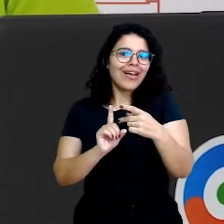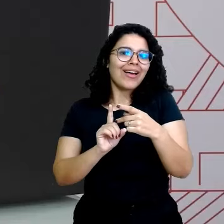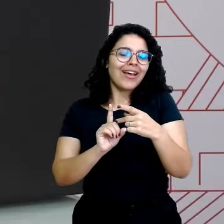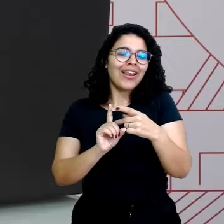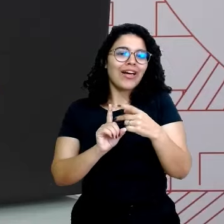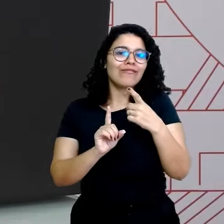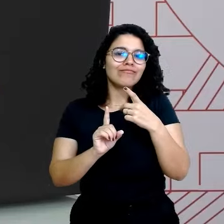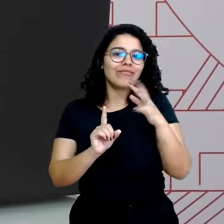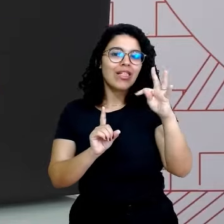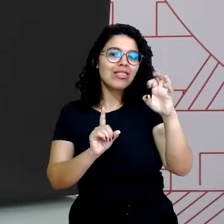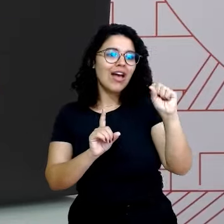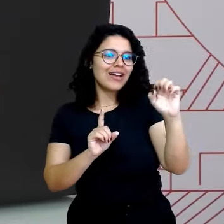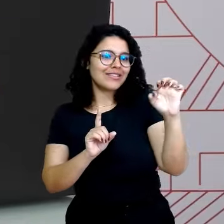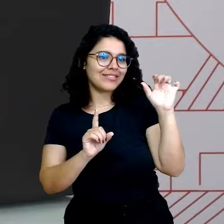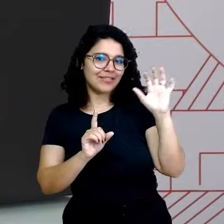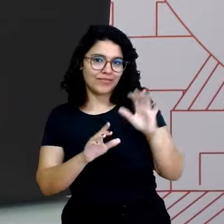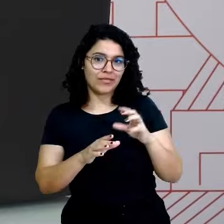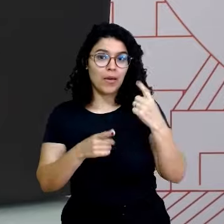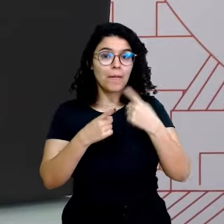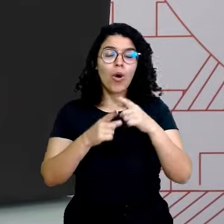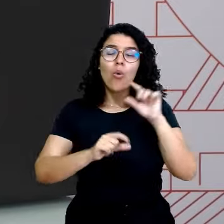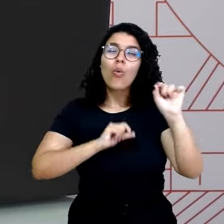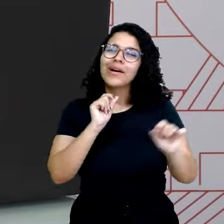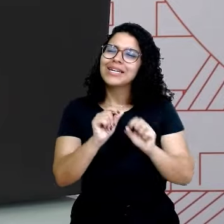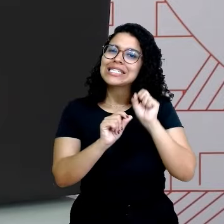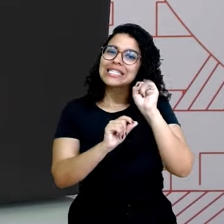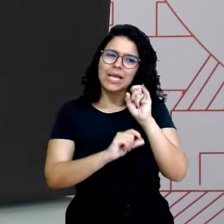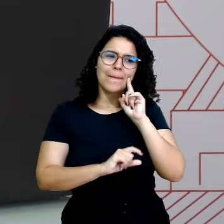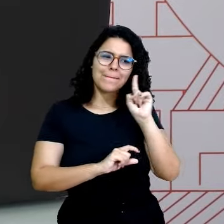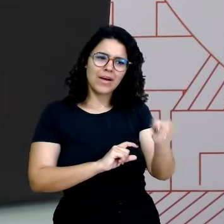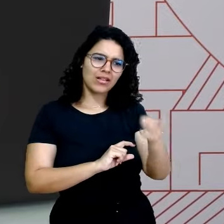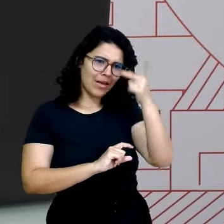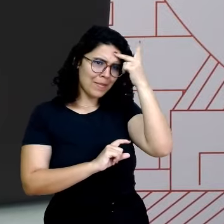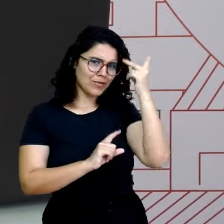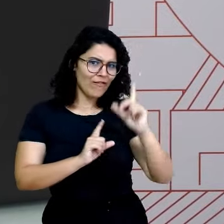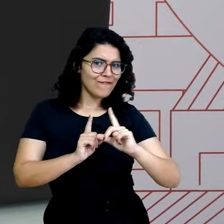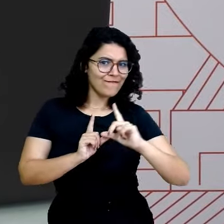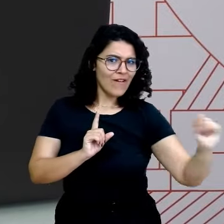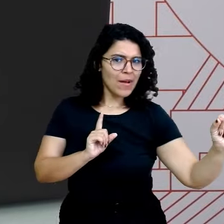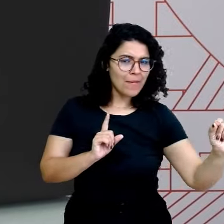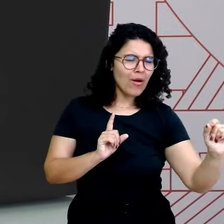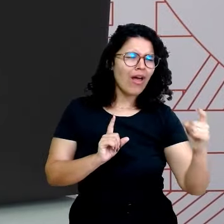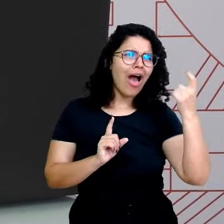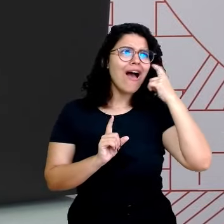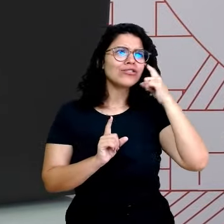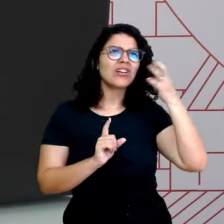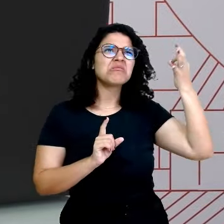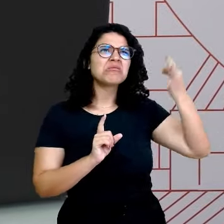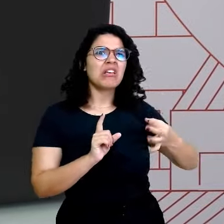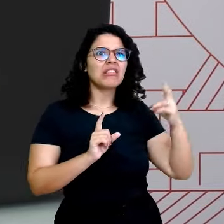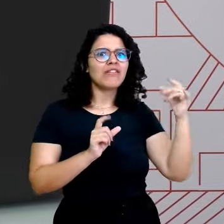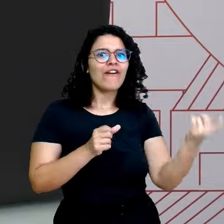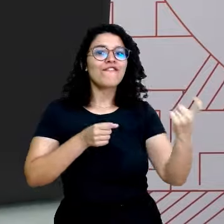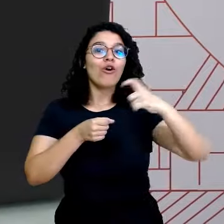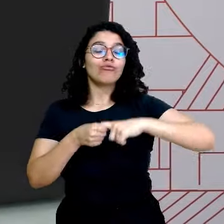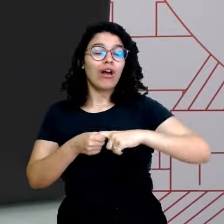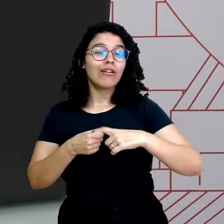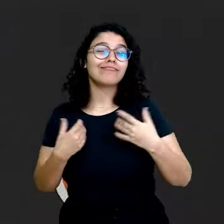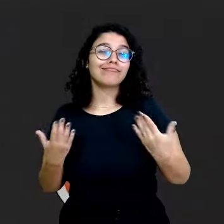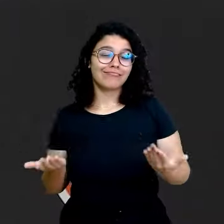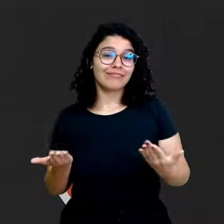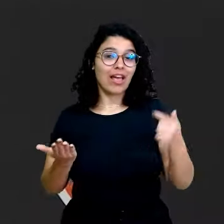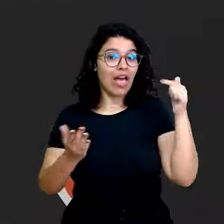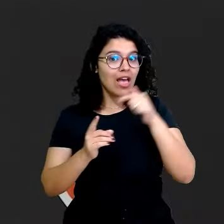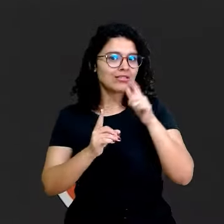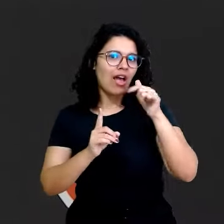seguinte. Se mandasse o companheiro ir embora, ele com certeza voltaria. Essa é a tese do eu